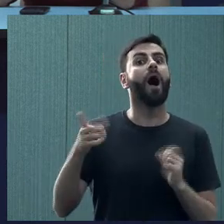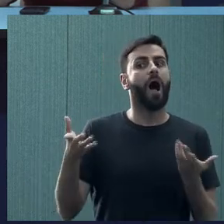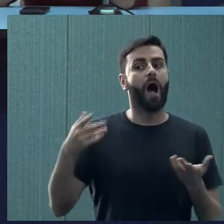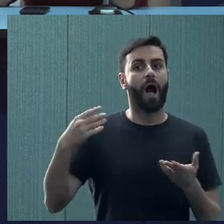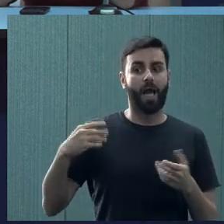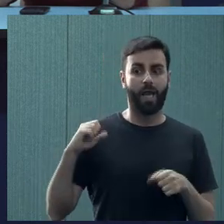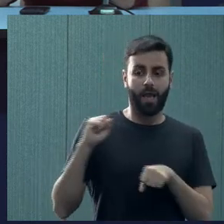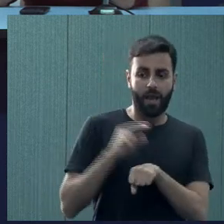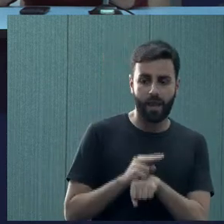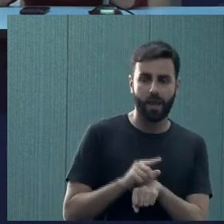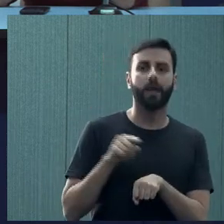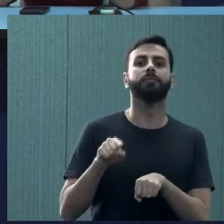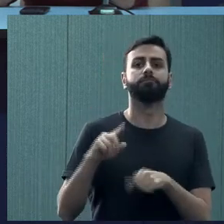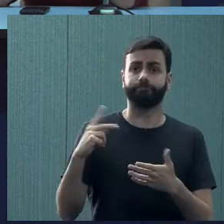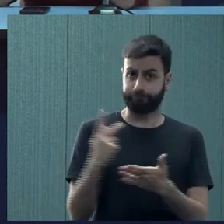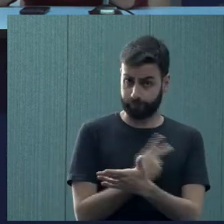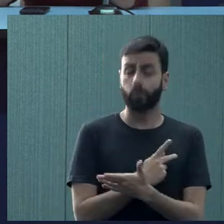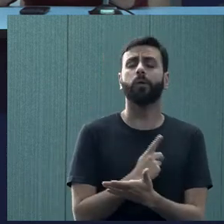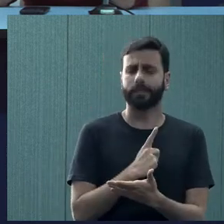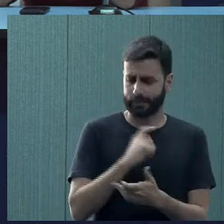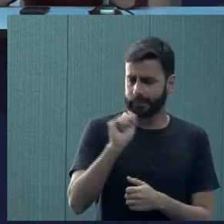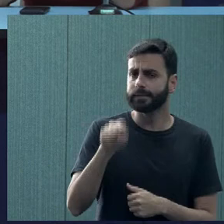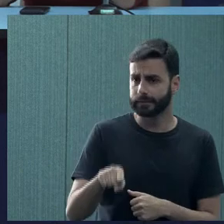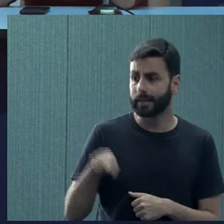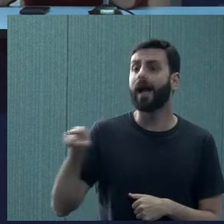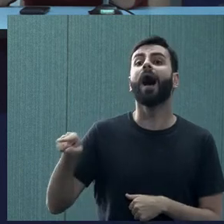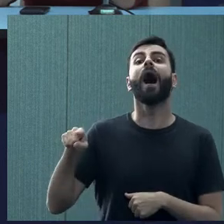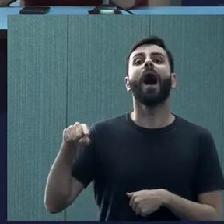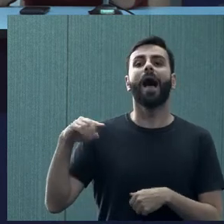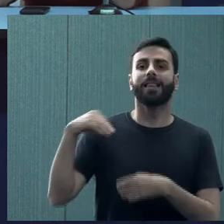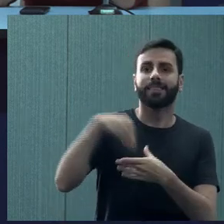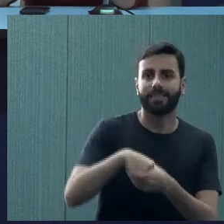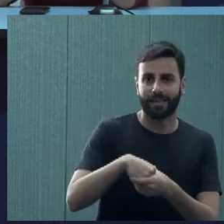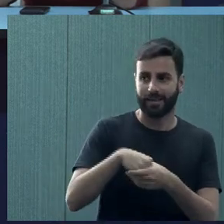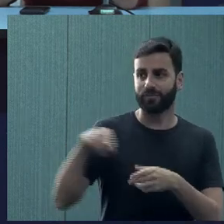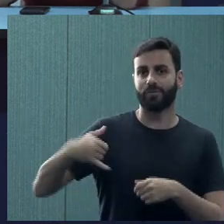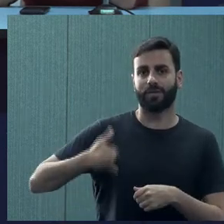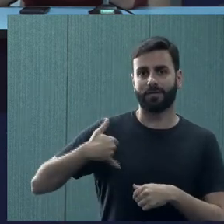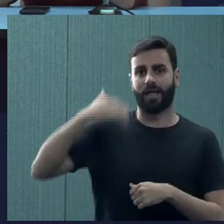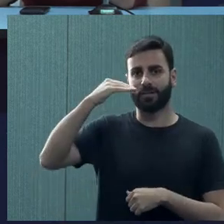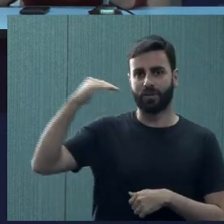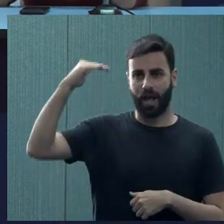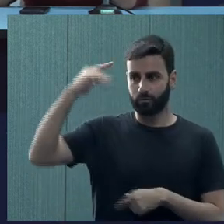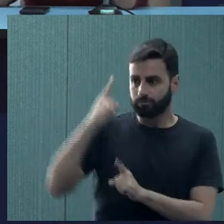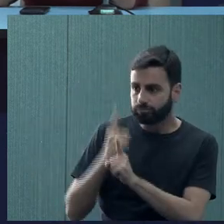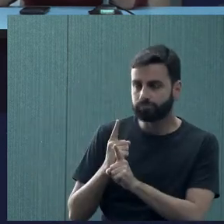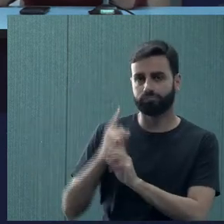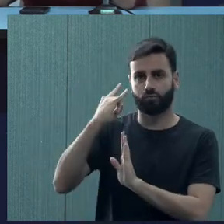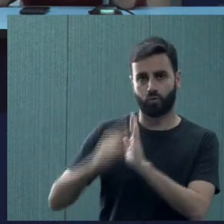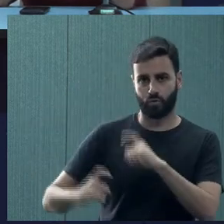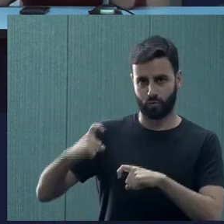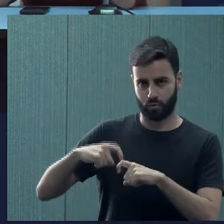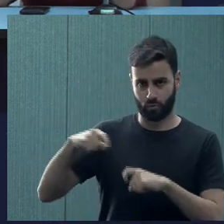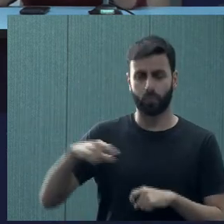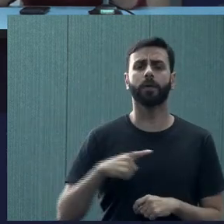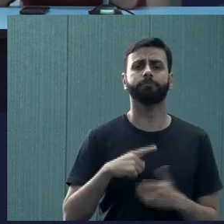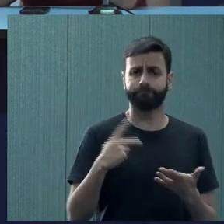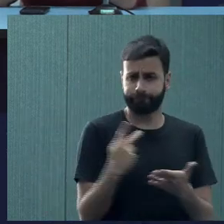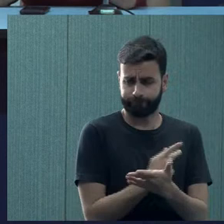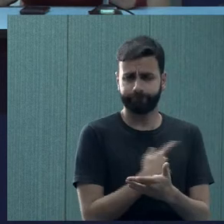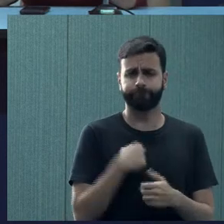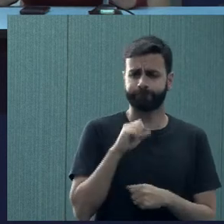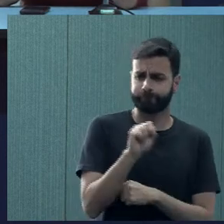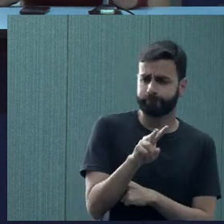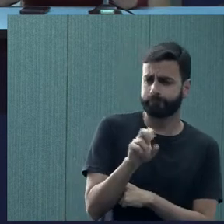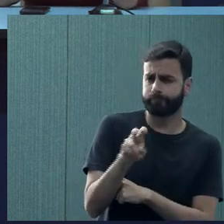disso, acontece muito isso, ter o diagnóstico na idade adulta. A gente tem visto frequentemente